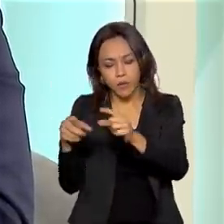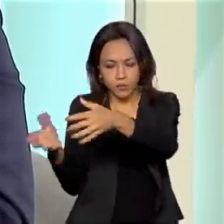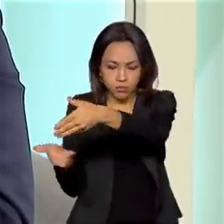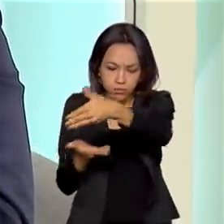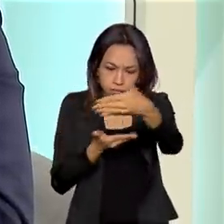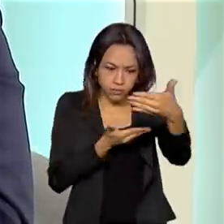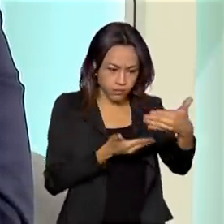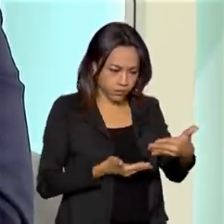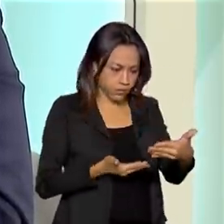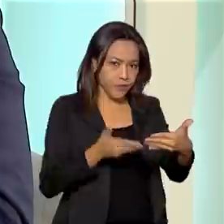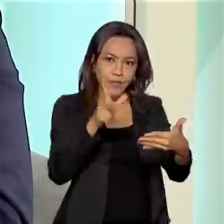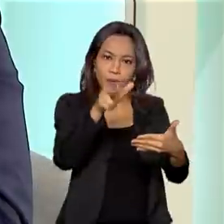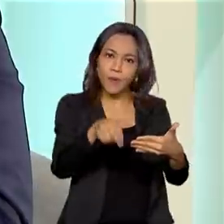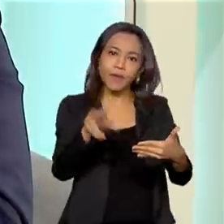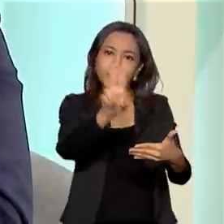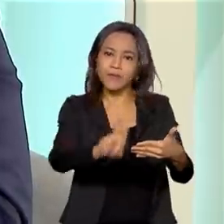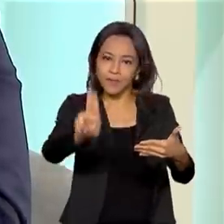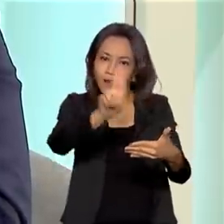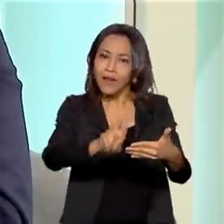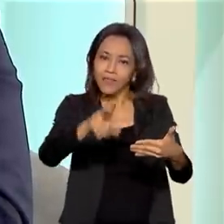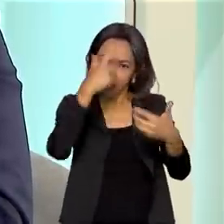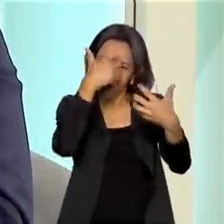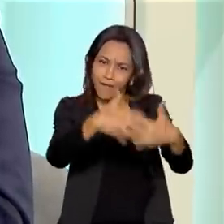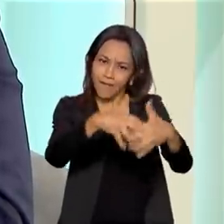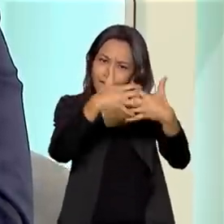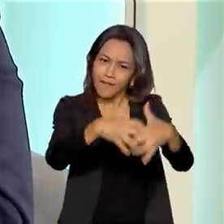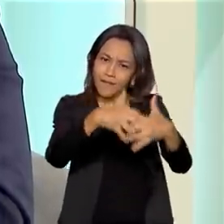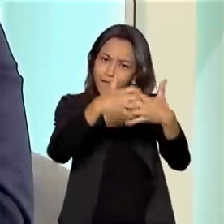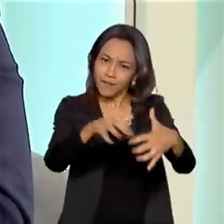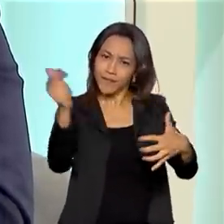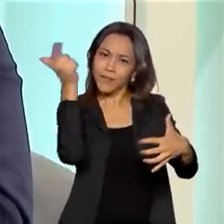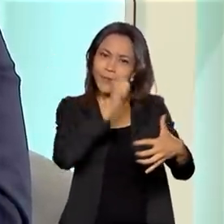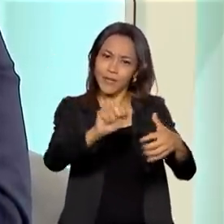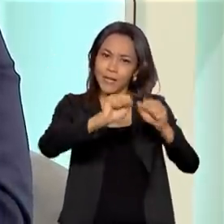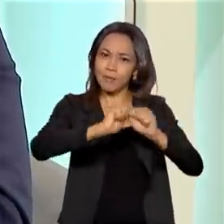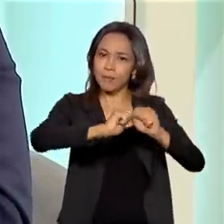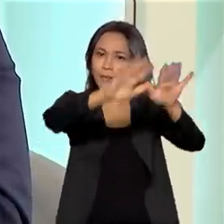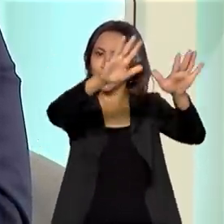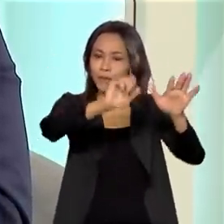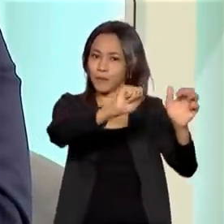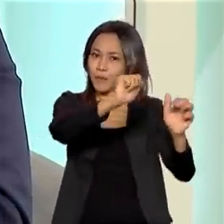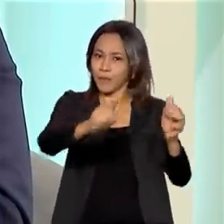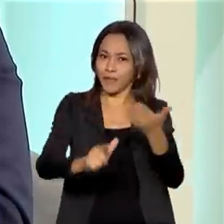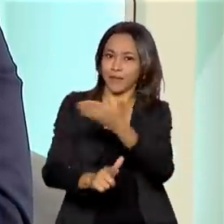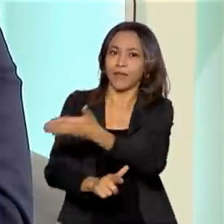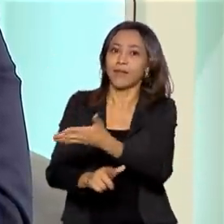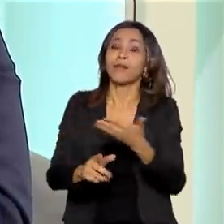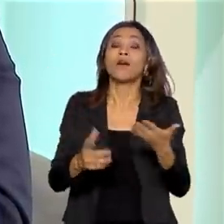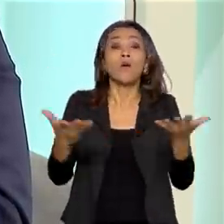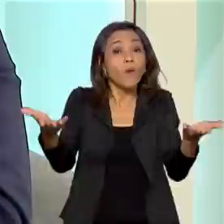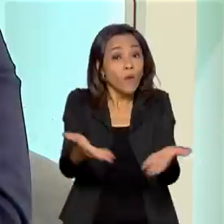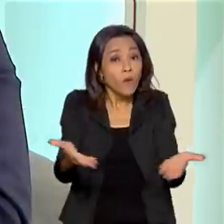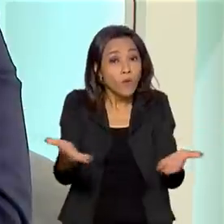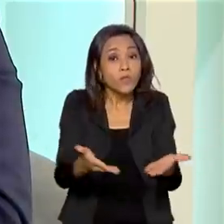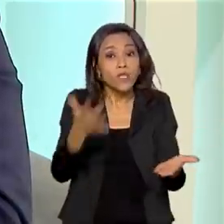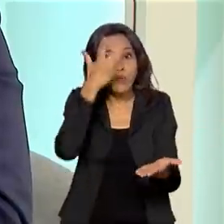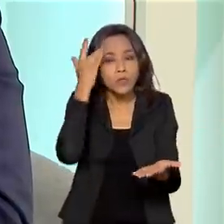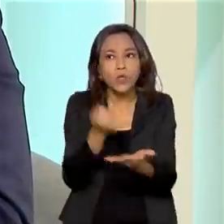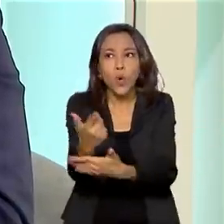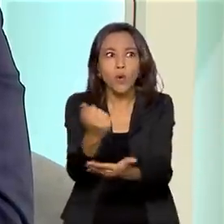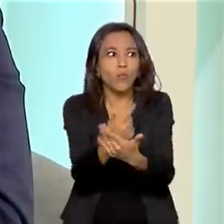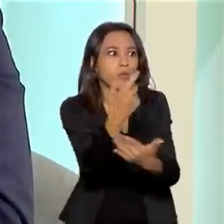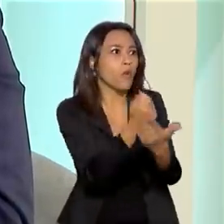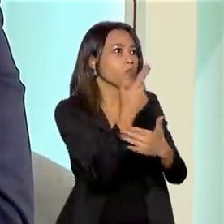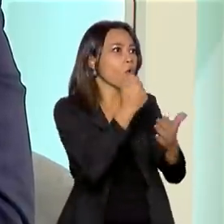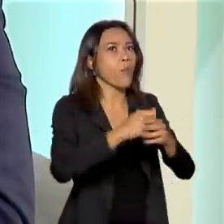vezes o texto acadêmico alcança com mais facilidade. Eu acredito que sim, porque hoje o consumo de obra de arte